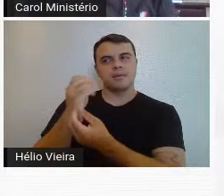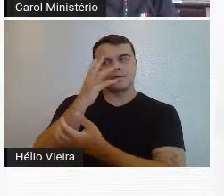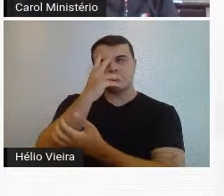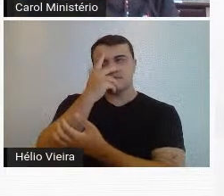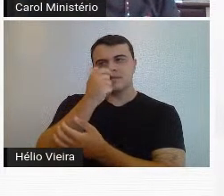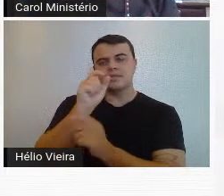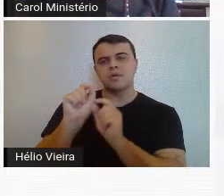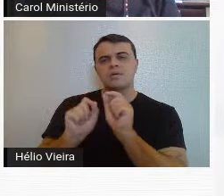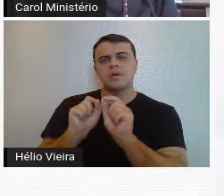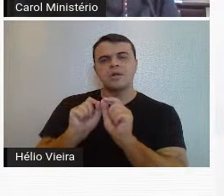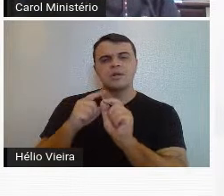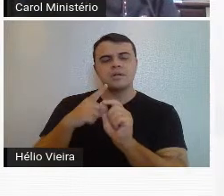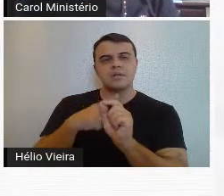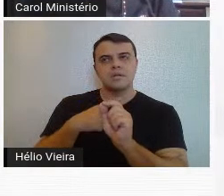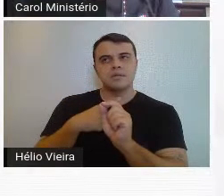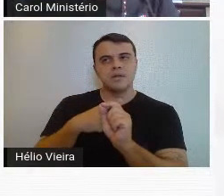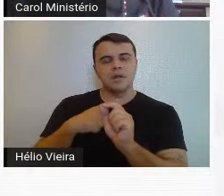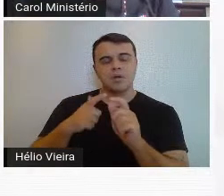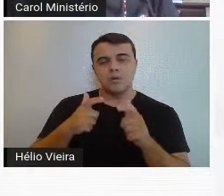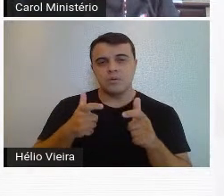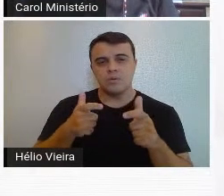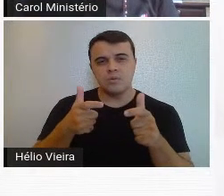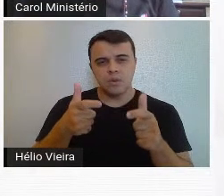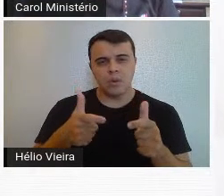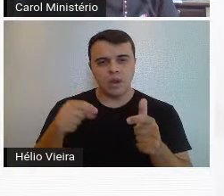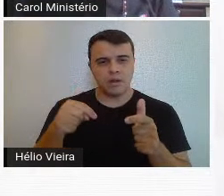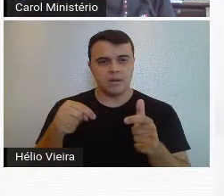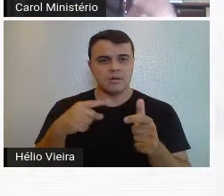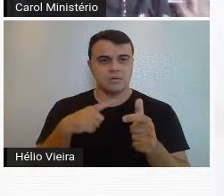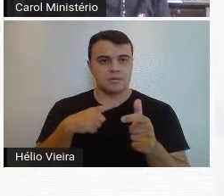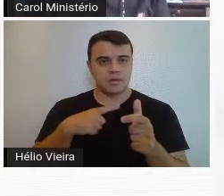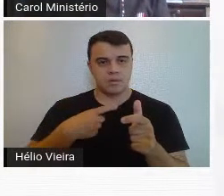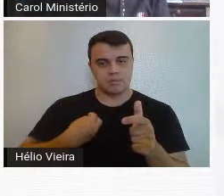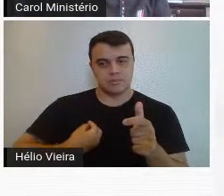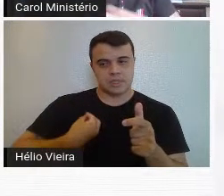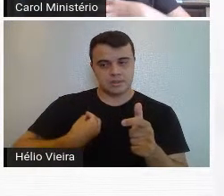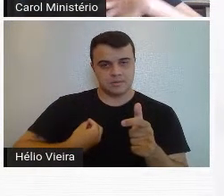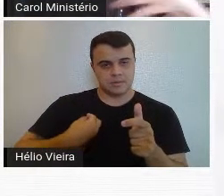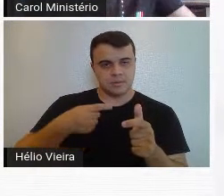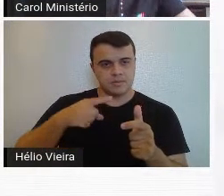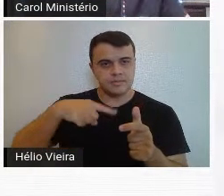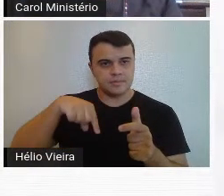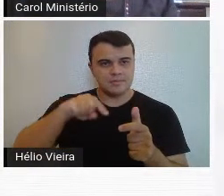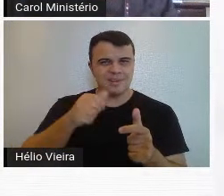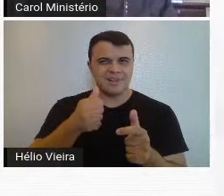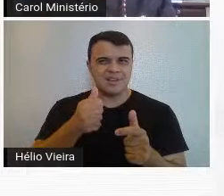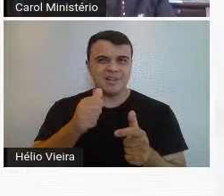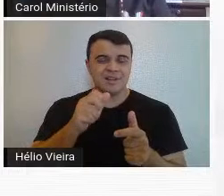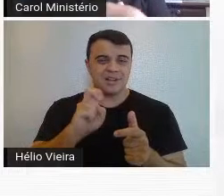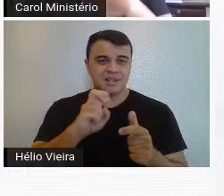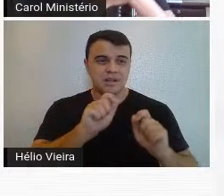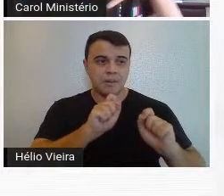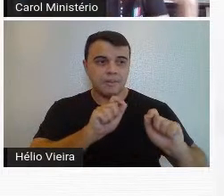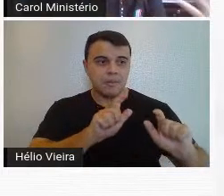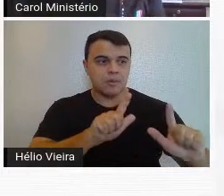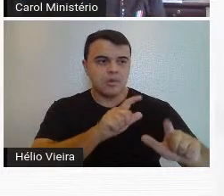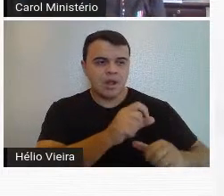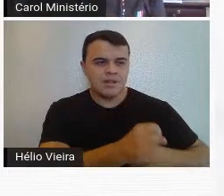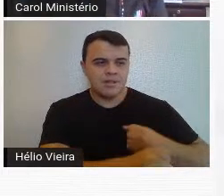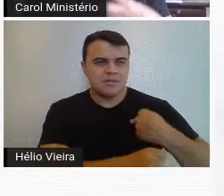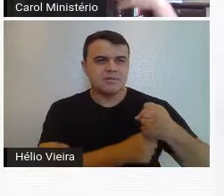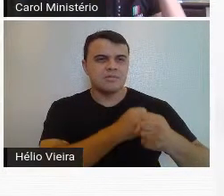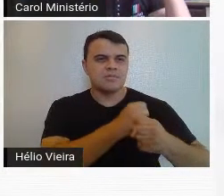entidade que vai se envolver com 15 exposições anuais,